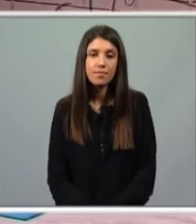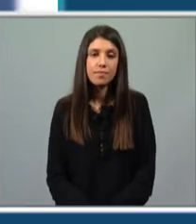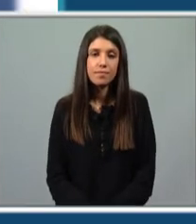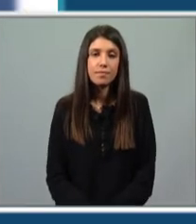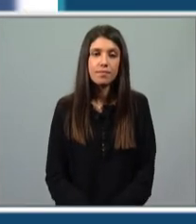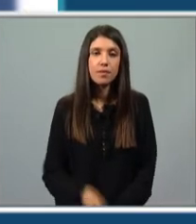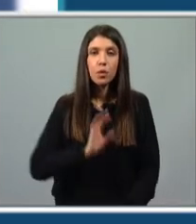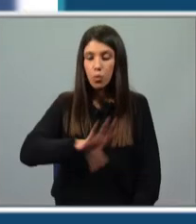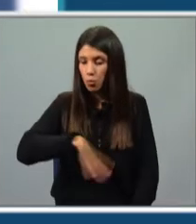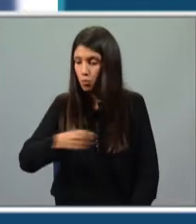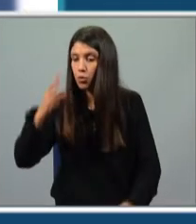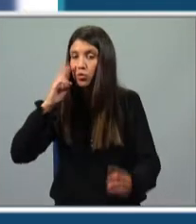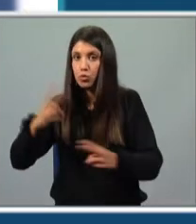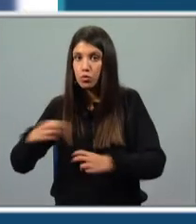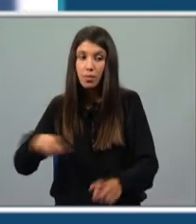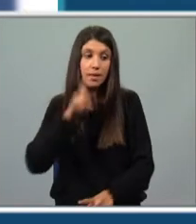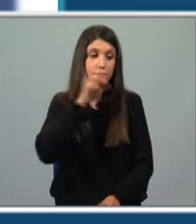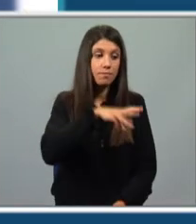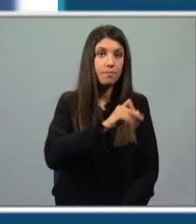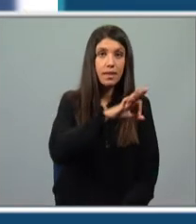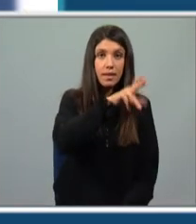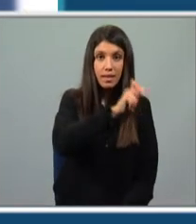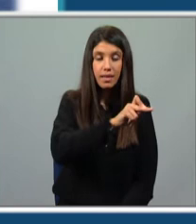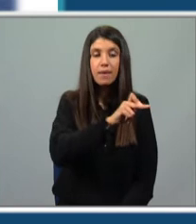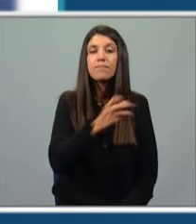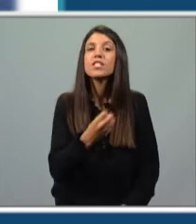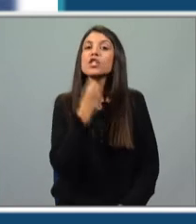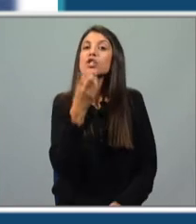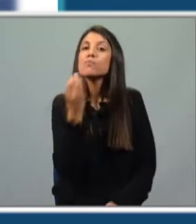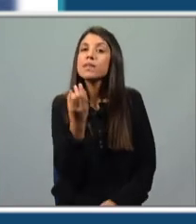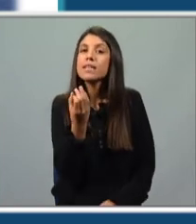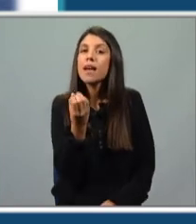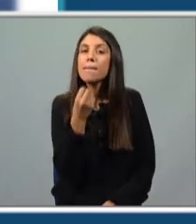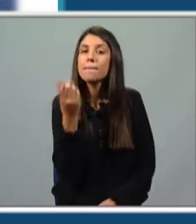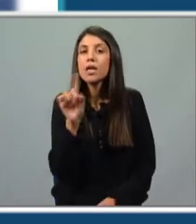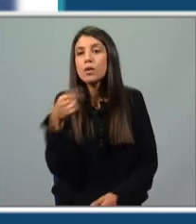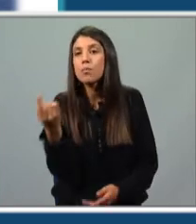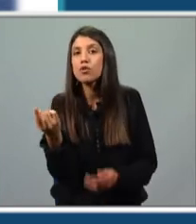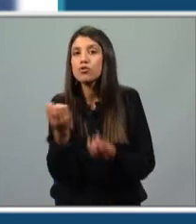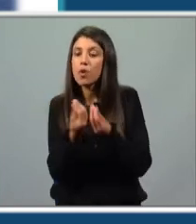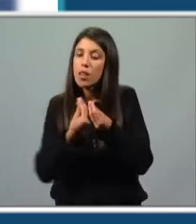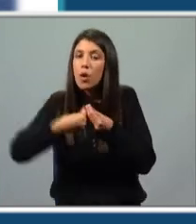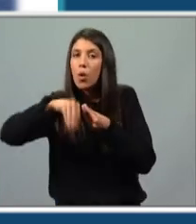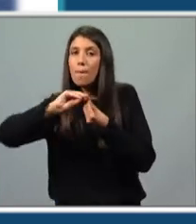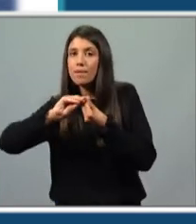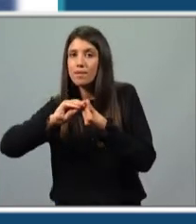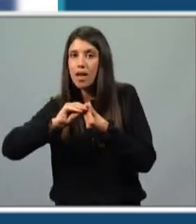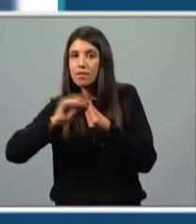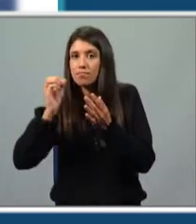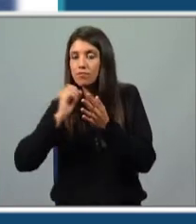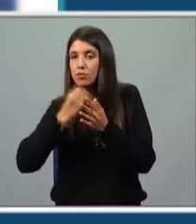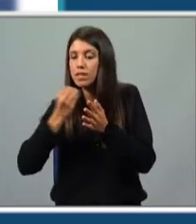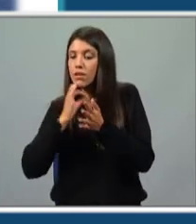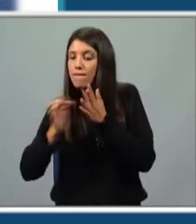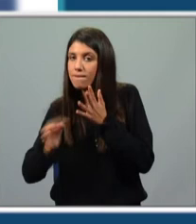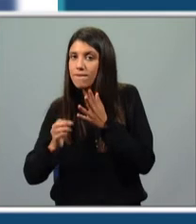Um mundo descoberto por Maria Alberta Meners. Eu pedia-te para o caracterizares primeiro e depois completares essa caracterização com a